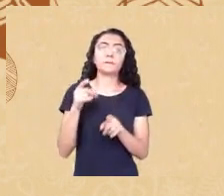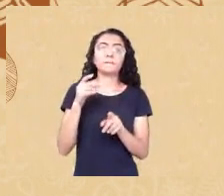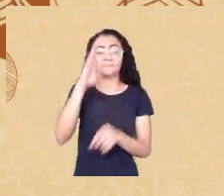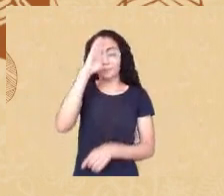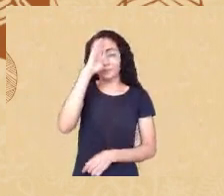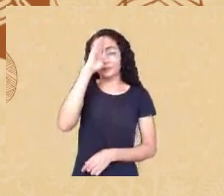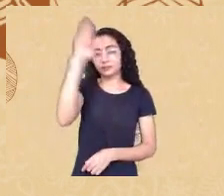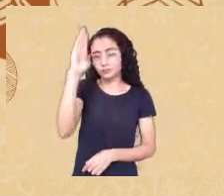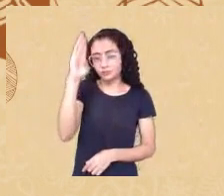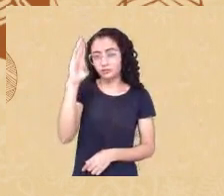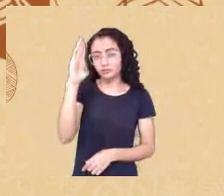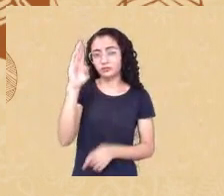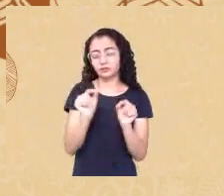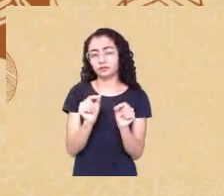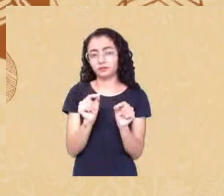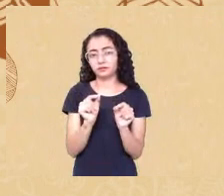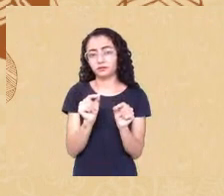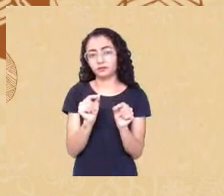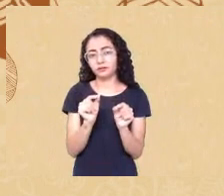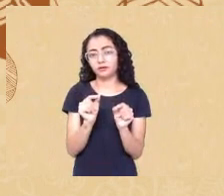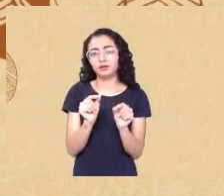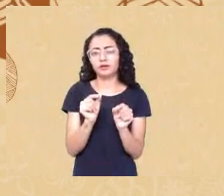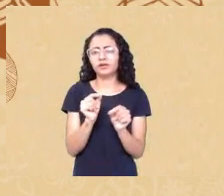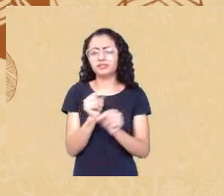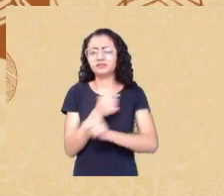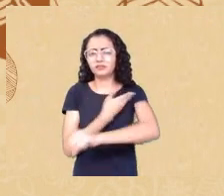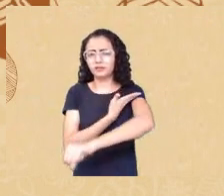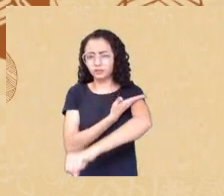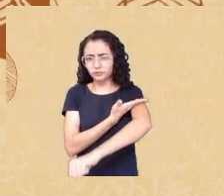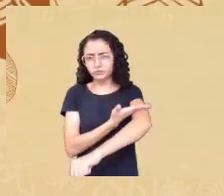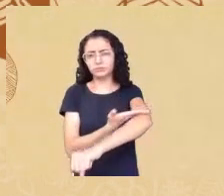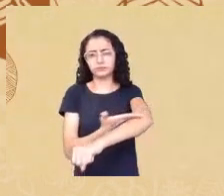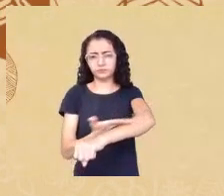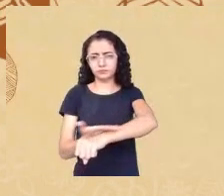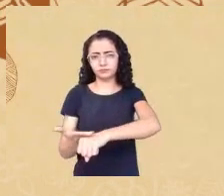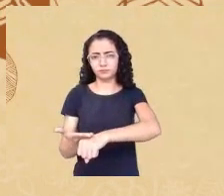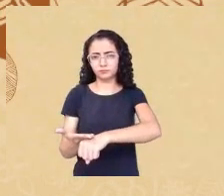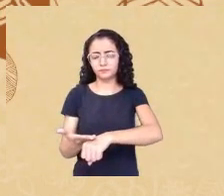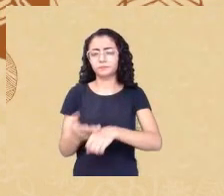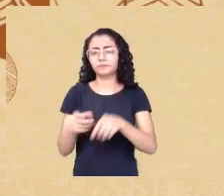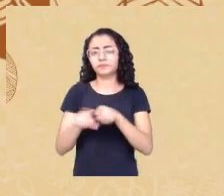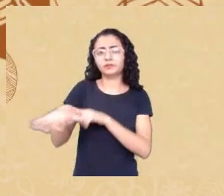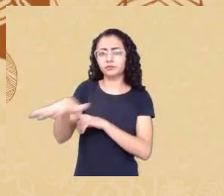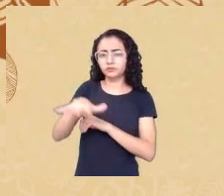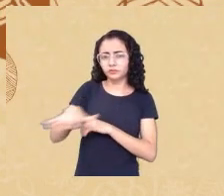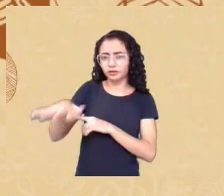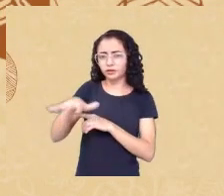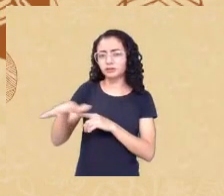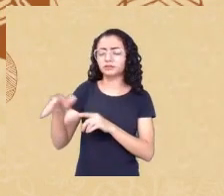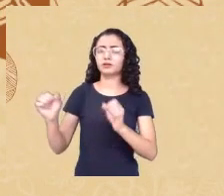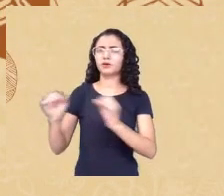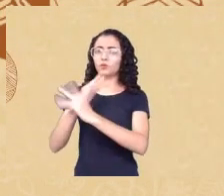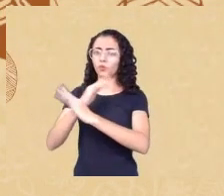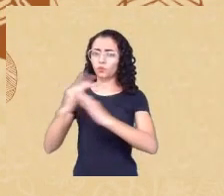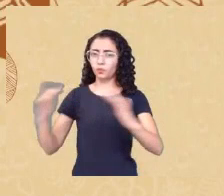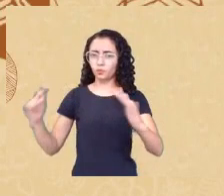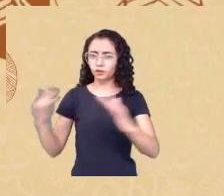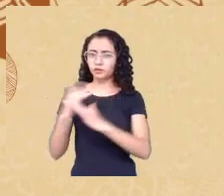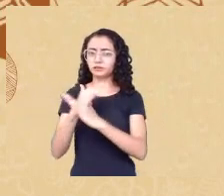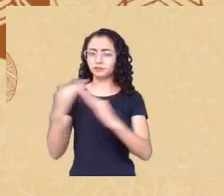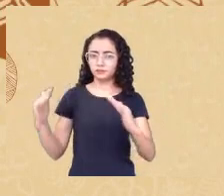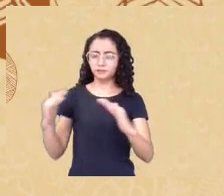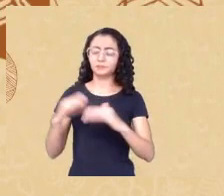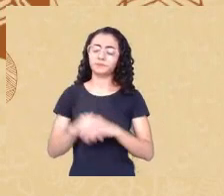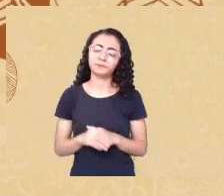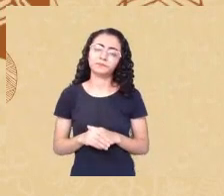caucasianos de áreas urbanas de classe média e todos residentes na classe na Califórnia fica